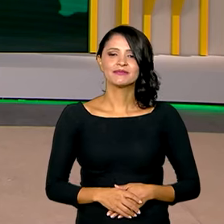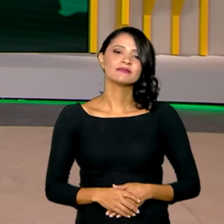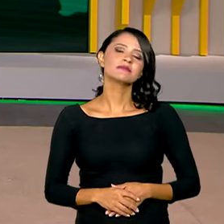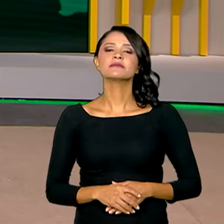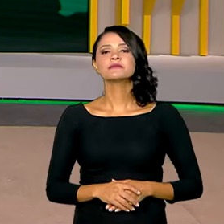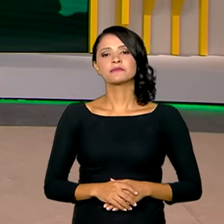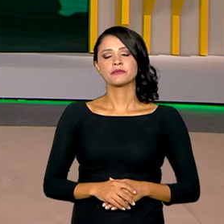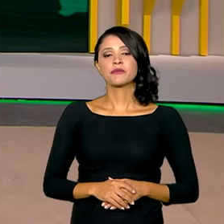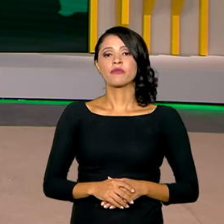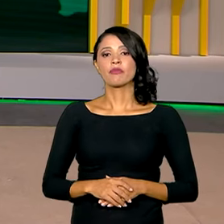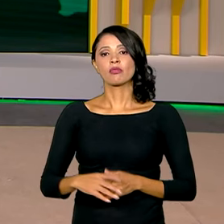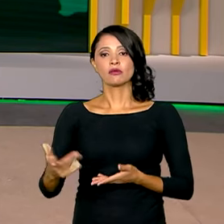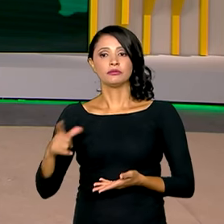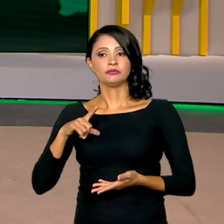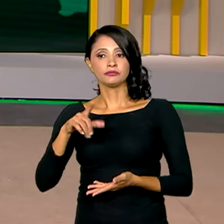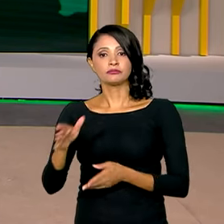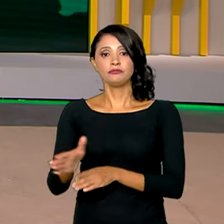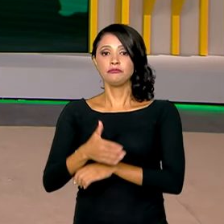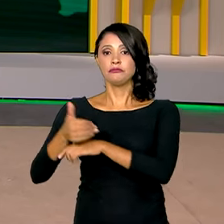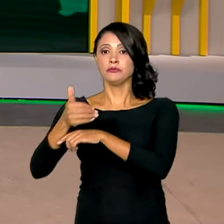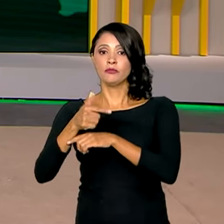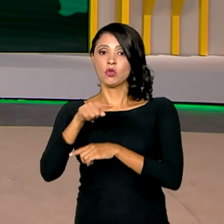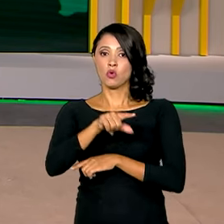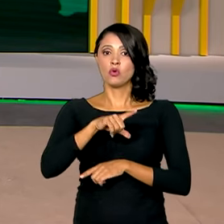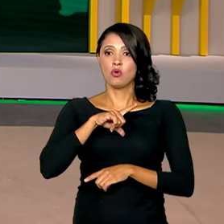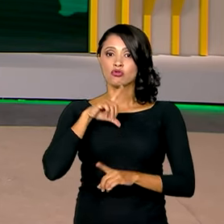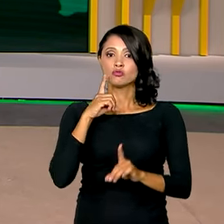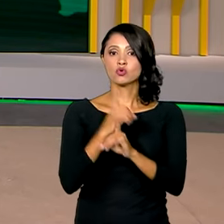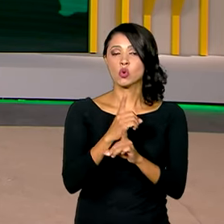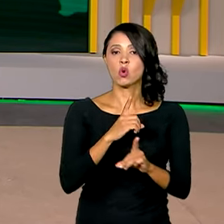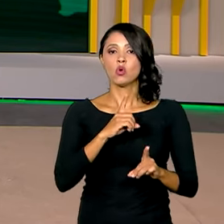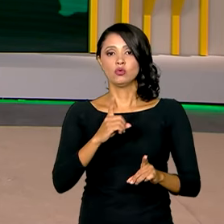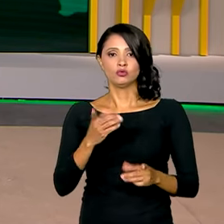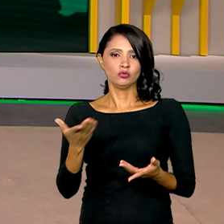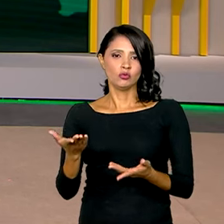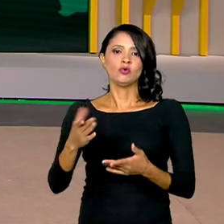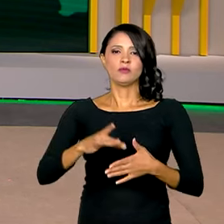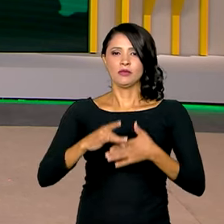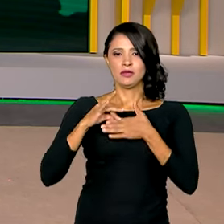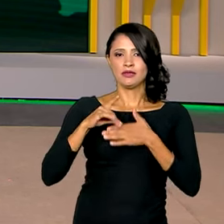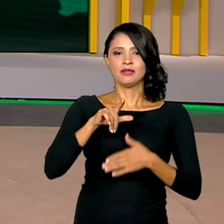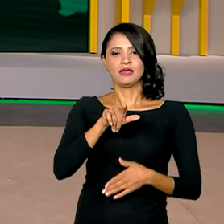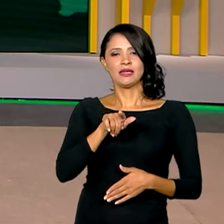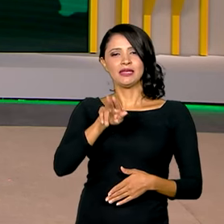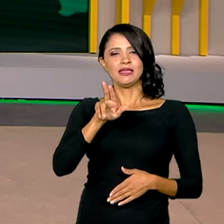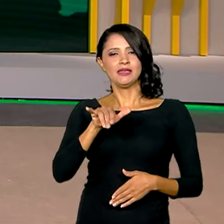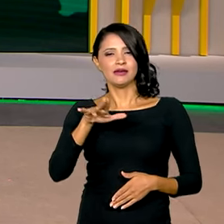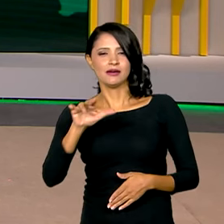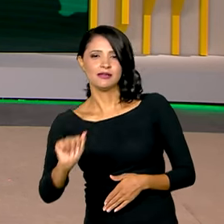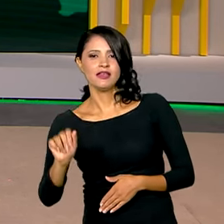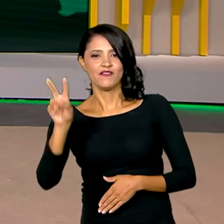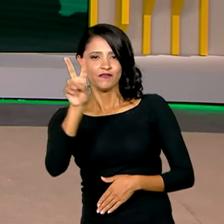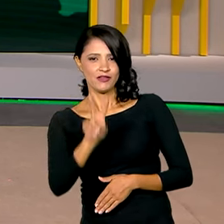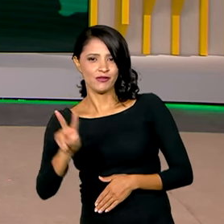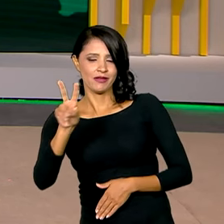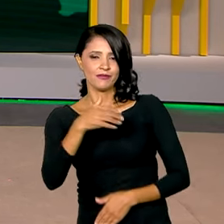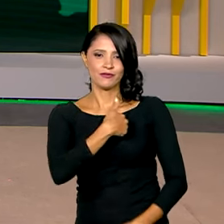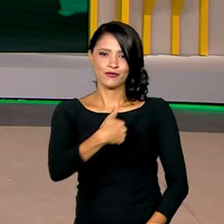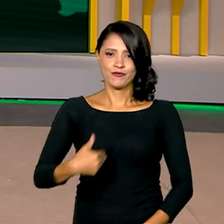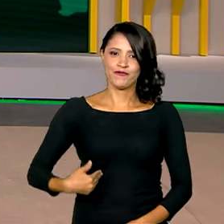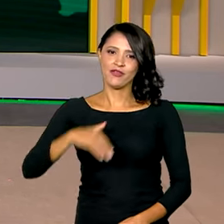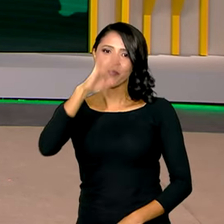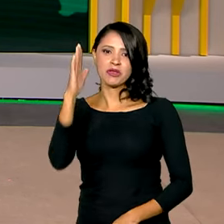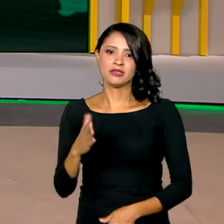O Palácio Tamaraty foi palco hoje de um encontro diplomático entre lideranças da Guiana e da Venezuela. O governo brasileiro